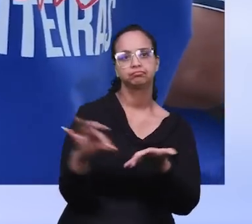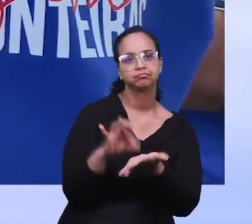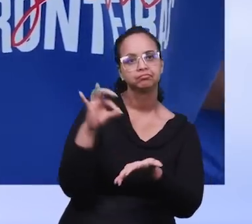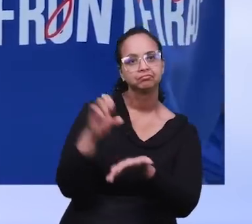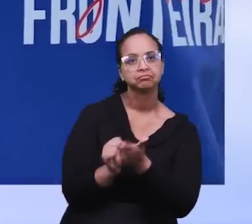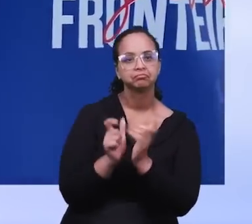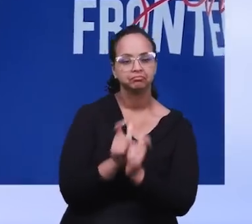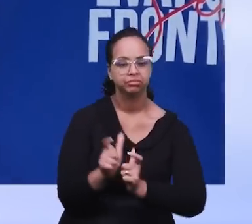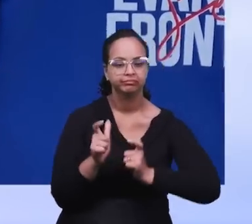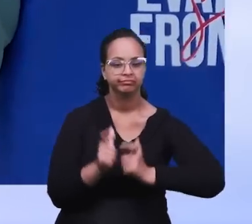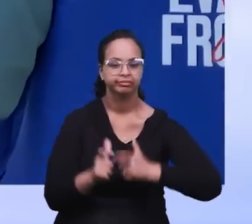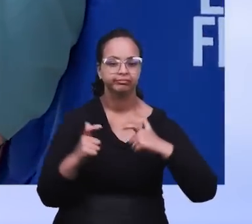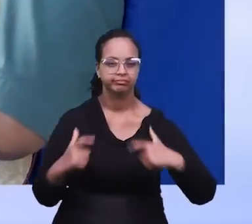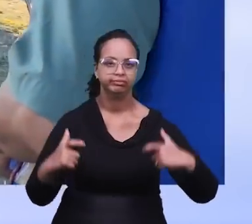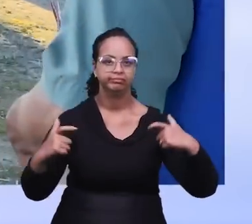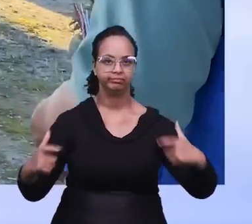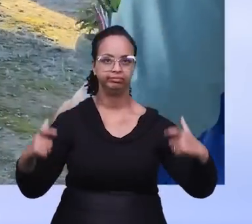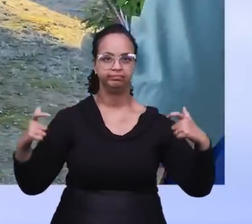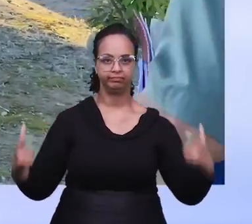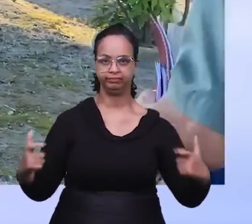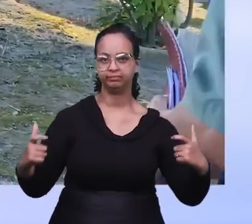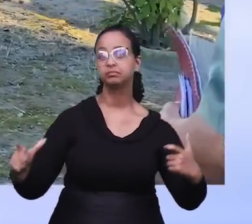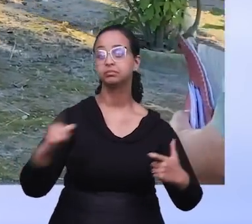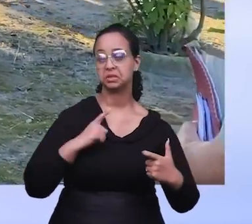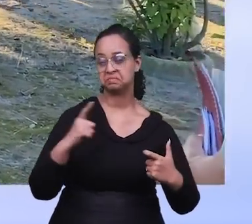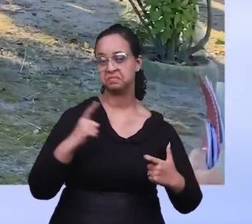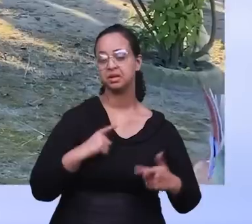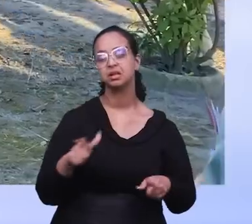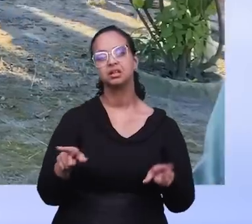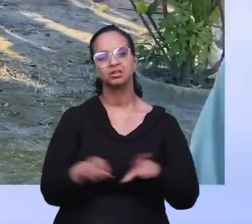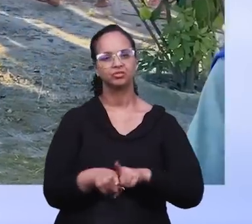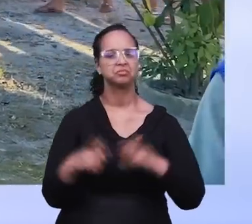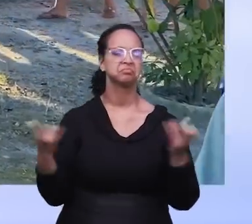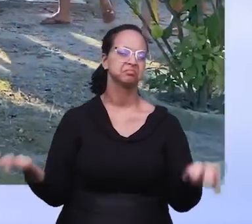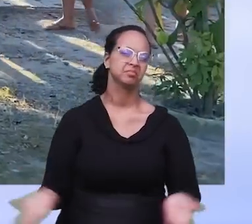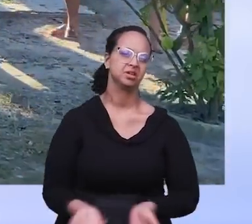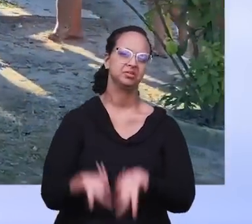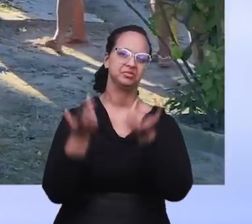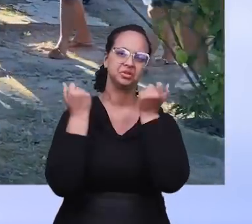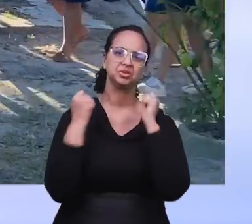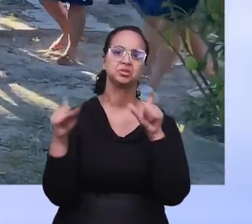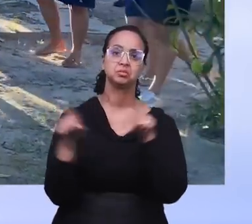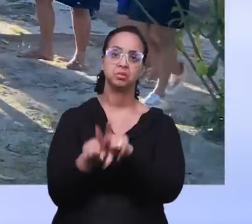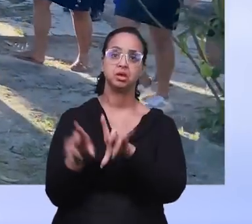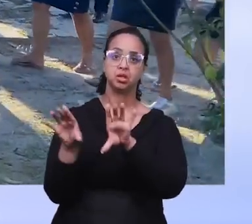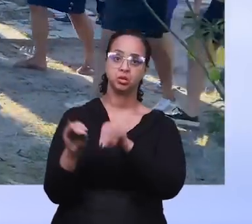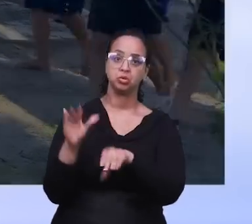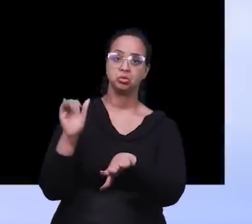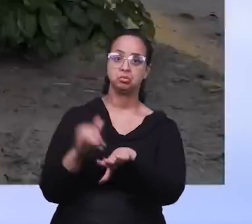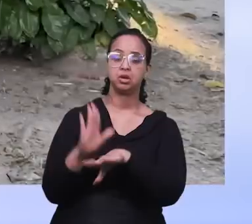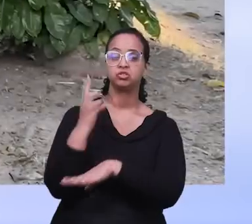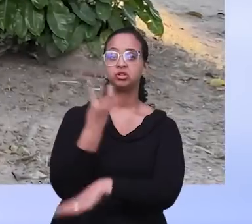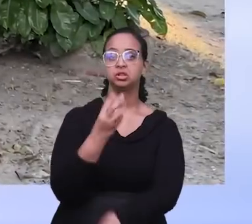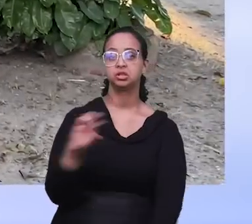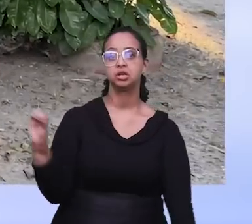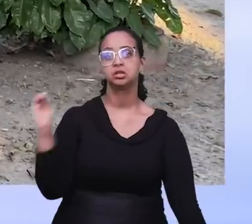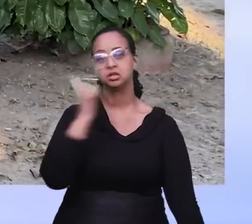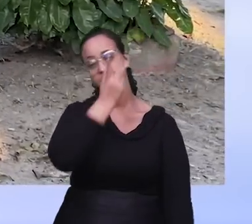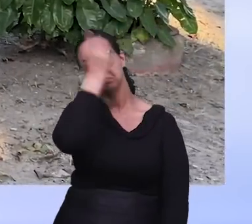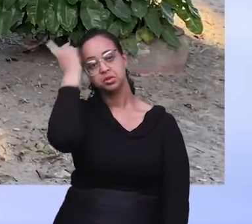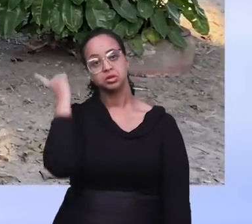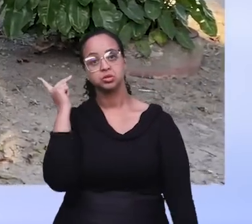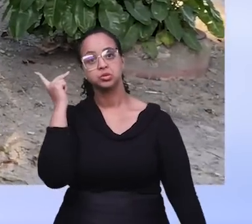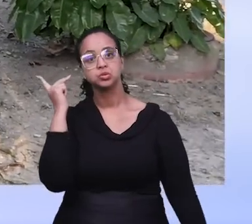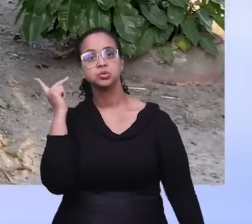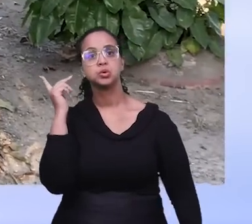contribuindo para o aumento no número de inscritos na plataforma. O trabalho foi maravilhoso e à noite mais de 300 pessoas